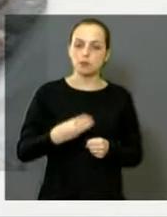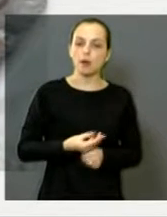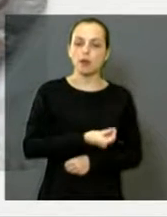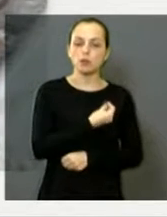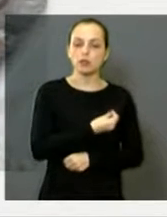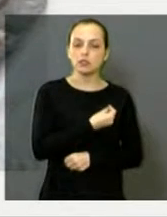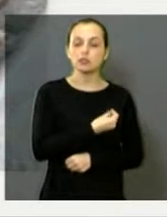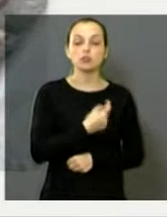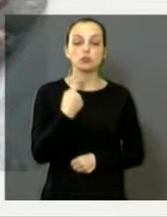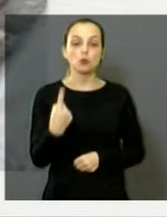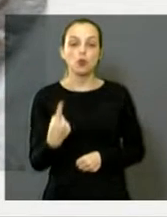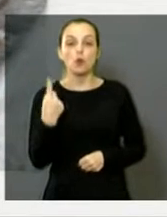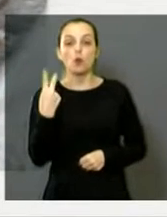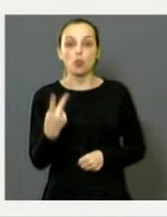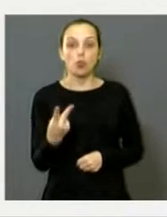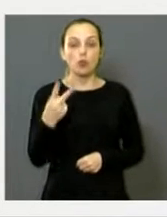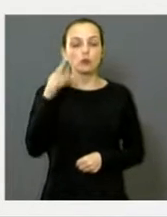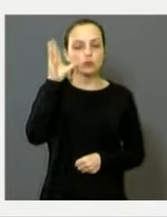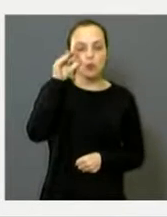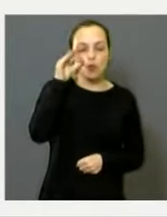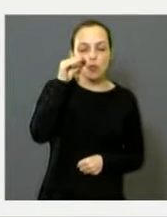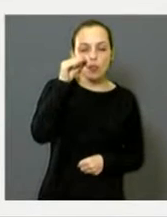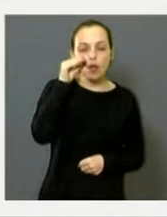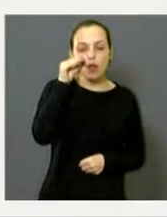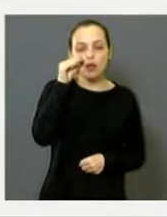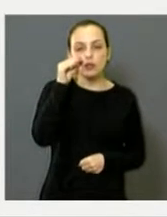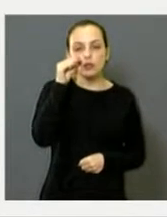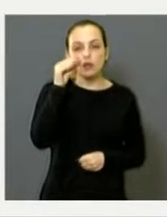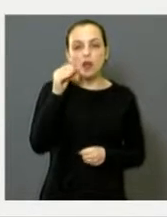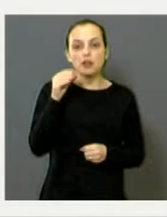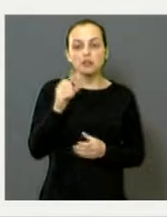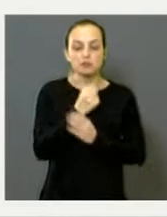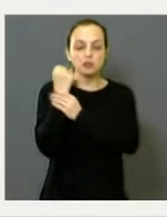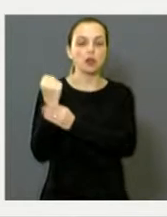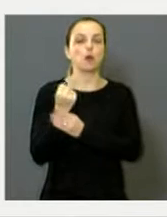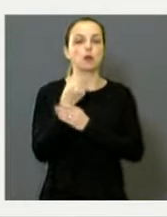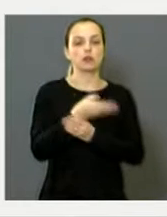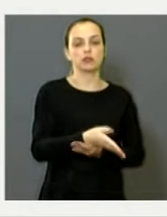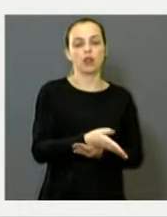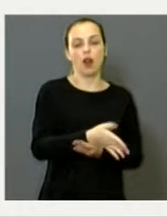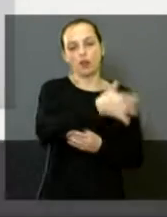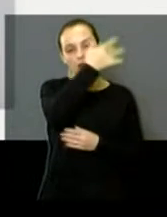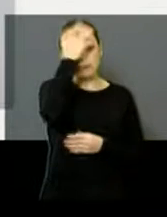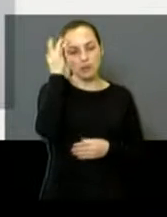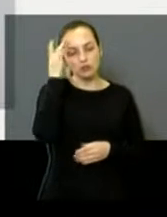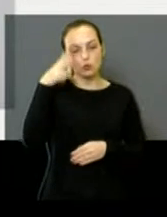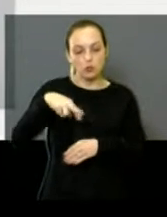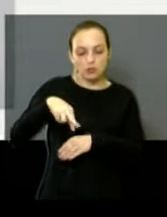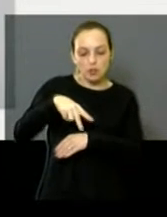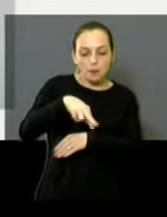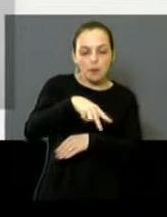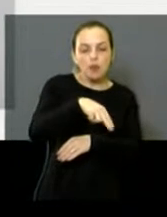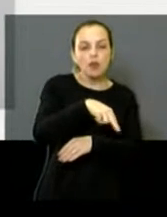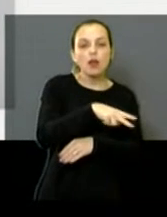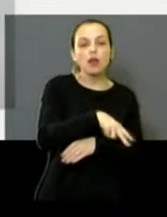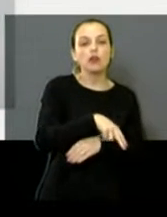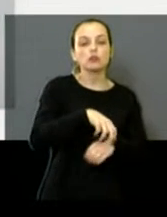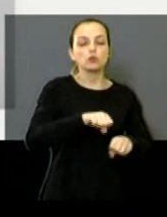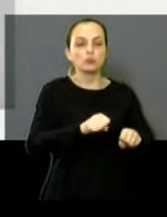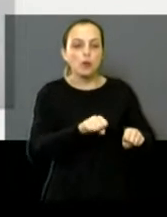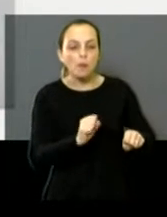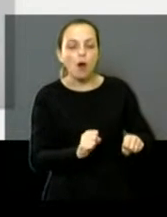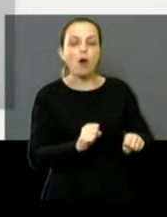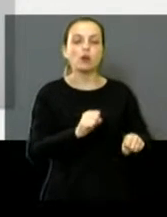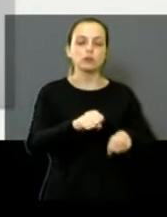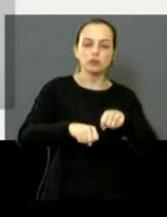ou dois funcionários não vão tomar conta do Jardim Botânico. Tem gente caminhando lá dentro de moto e de bicicleta que é